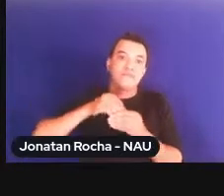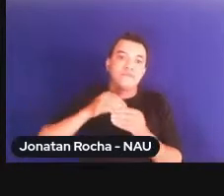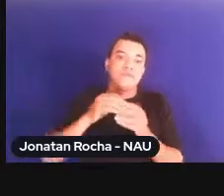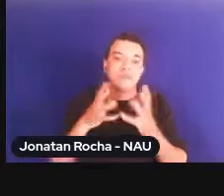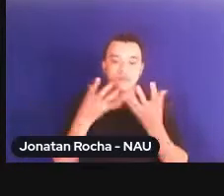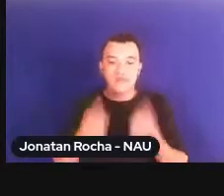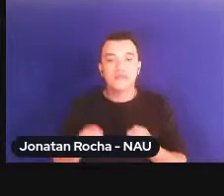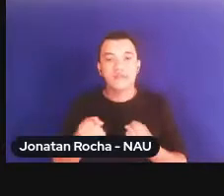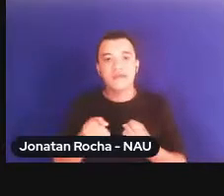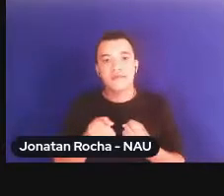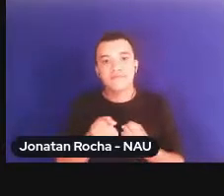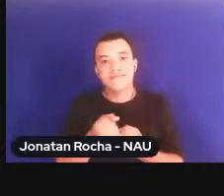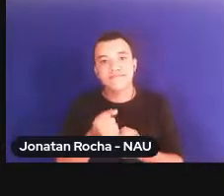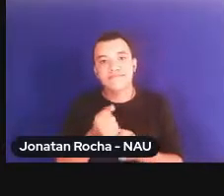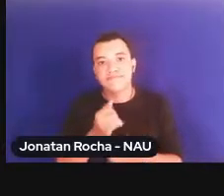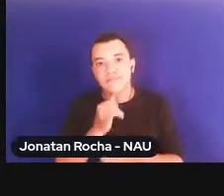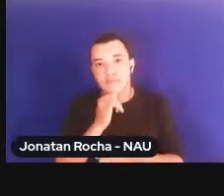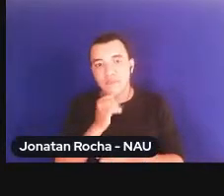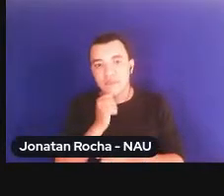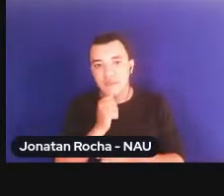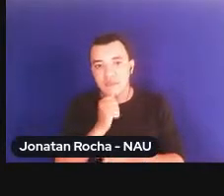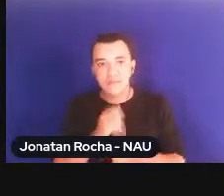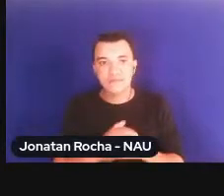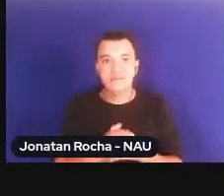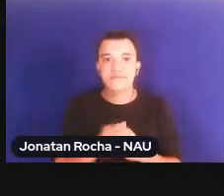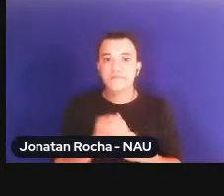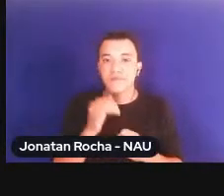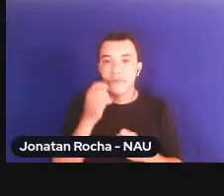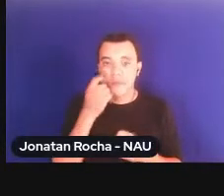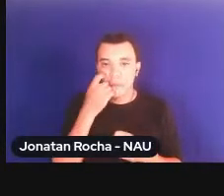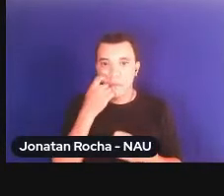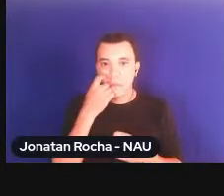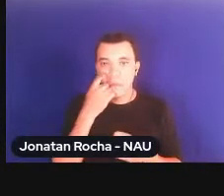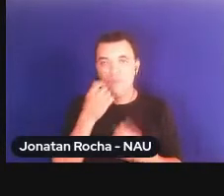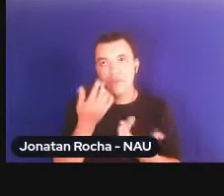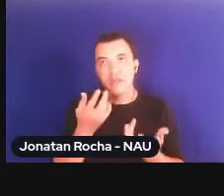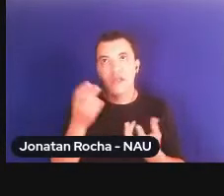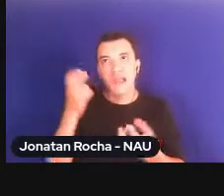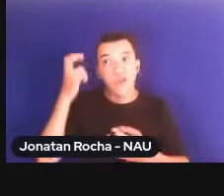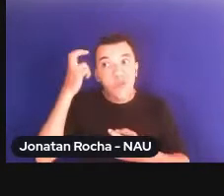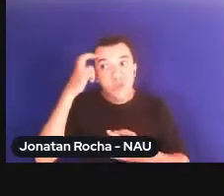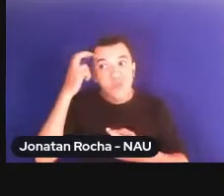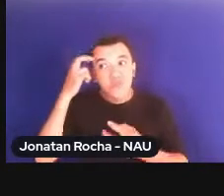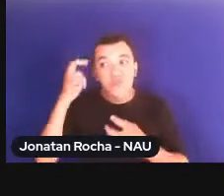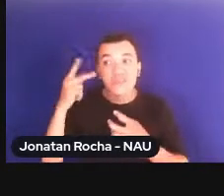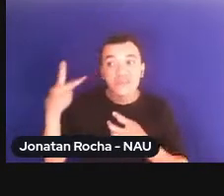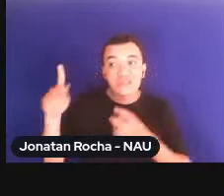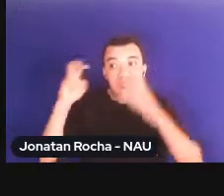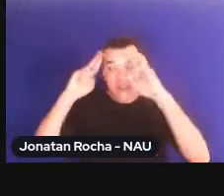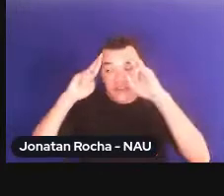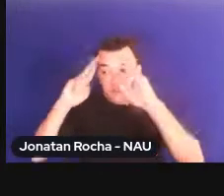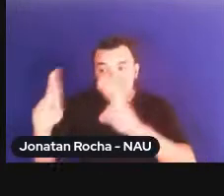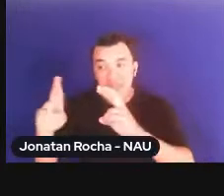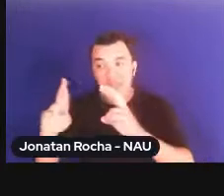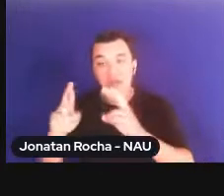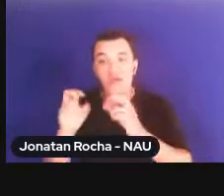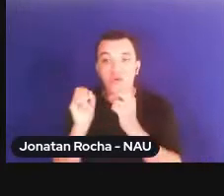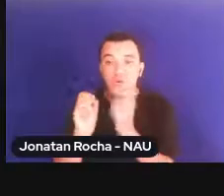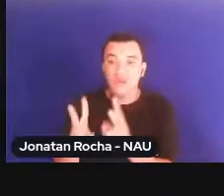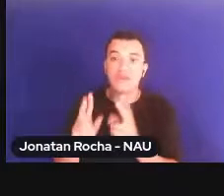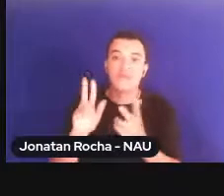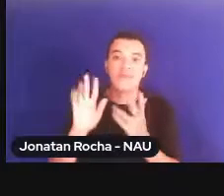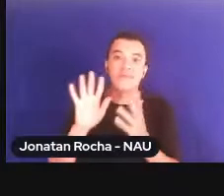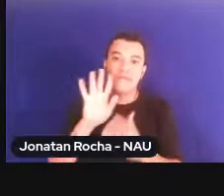culturalismo não pode ser também visto como uma tese que justifica violação de direitos humanos. Por isso, o movimento